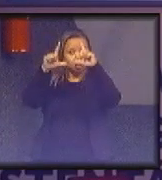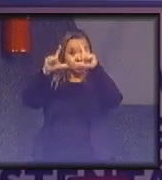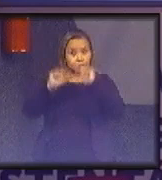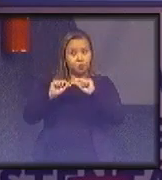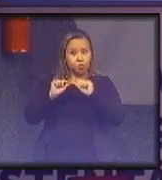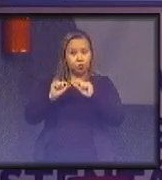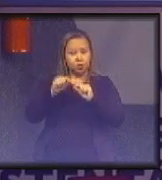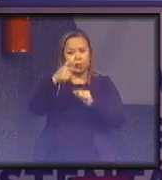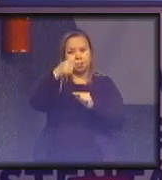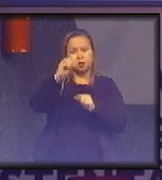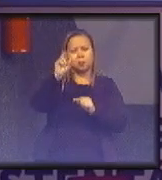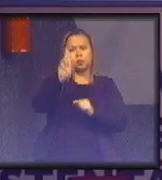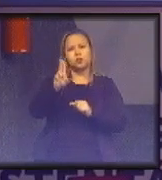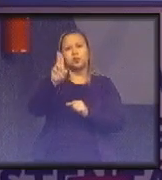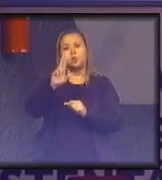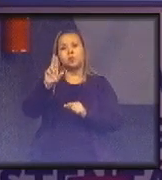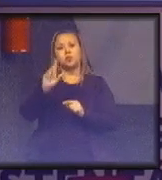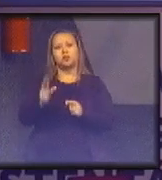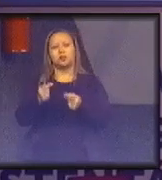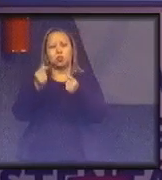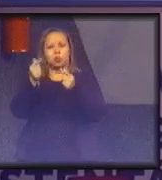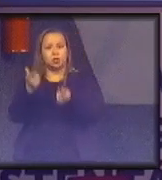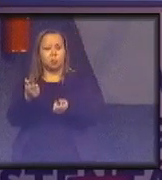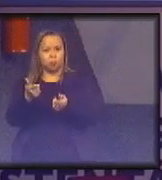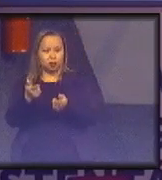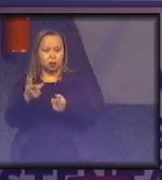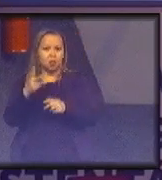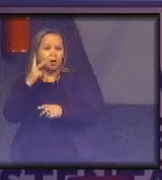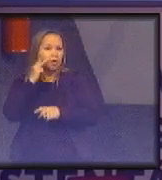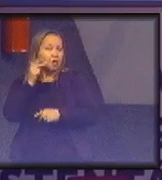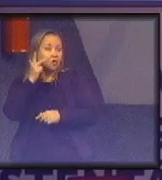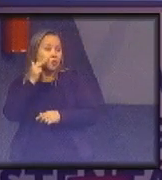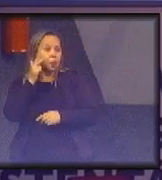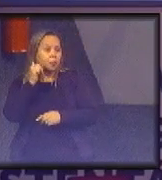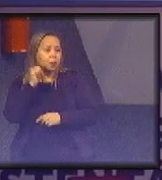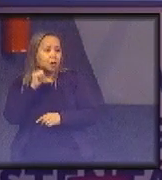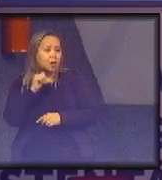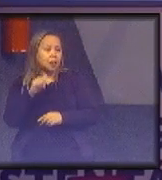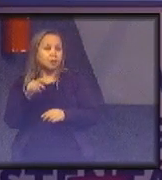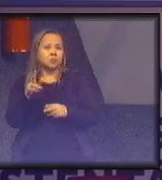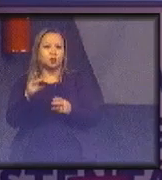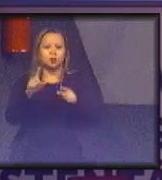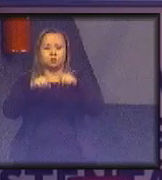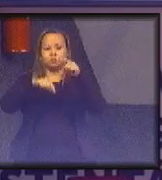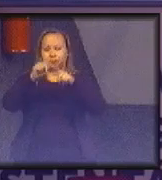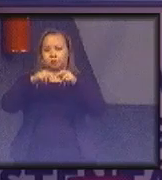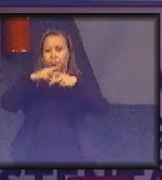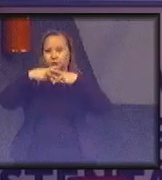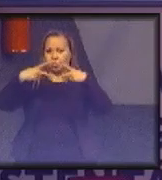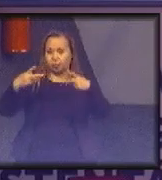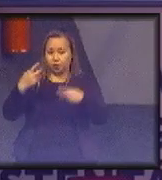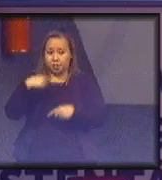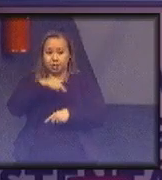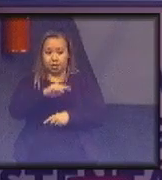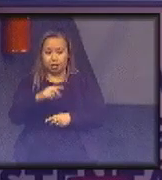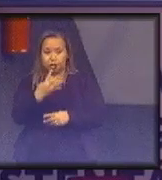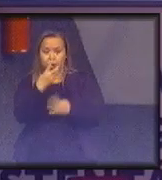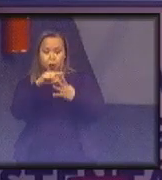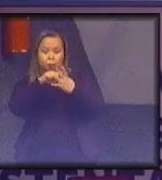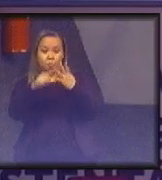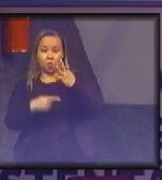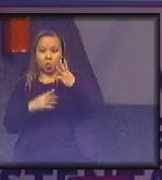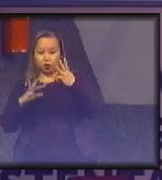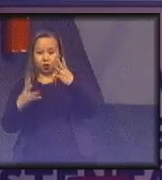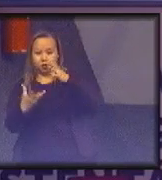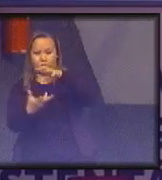no uso de recursos naturais por unidade de produto para que a gente conseguisse sair de quatro planetas para um planeta.